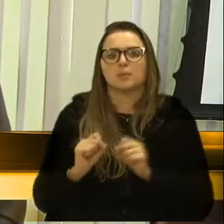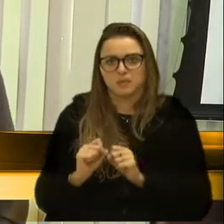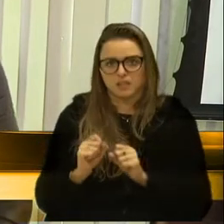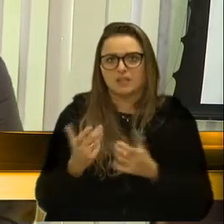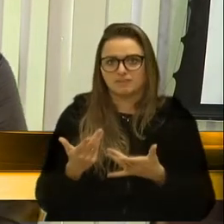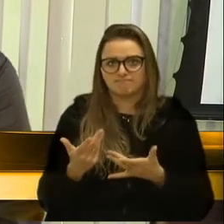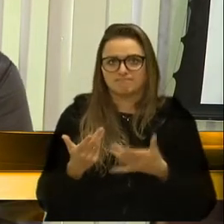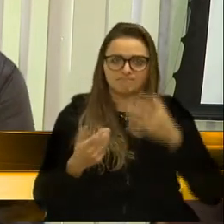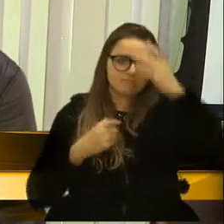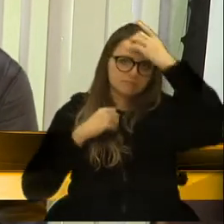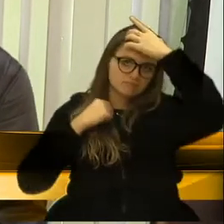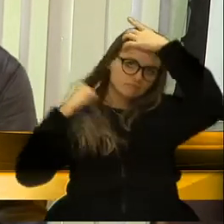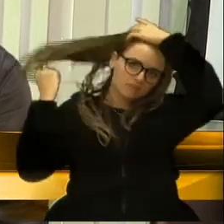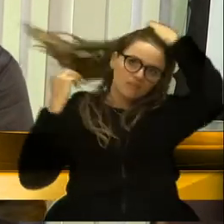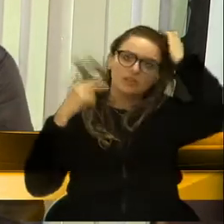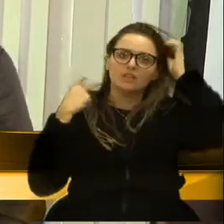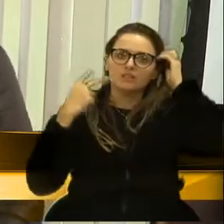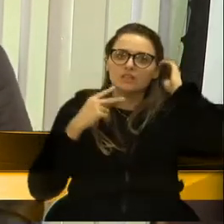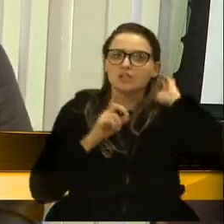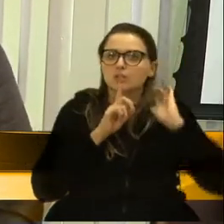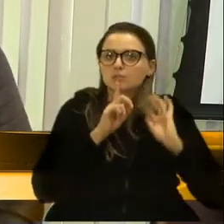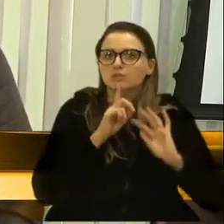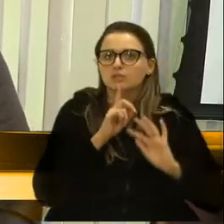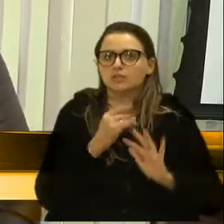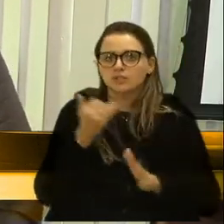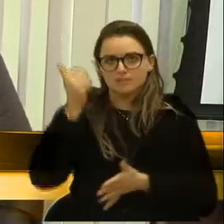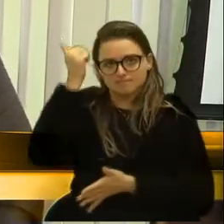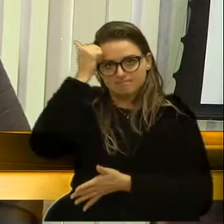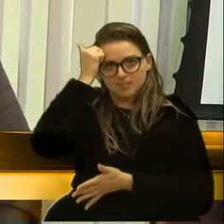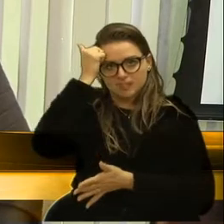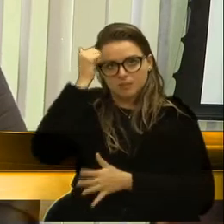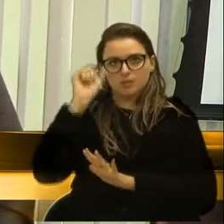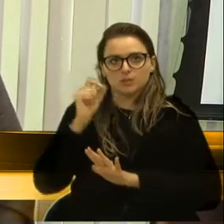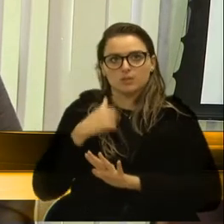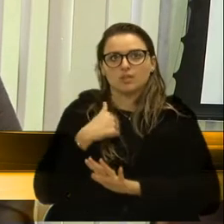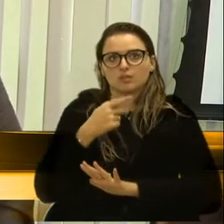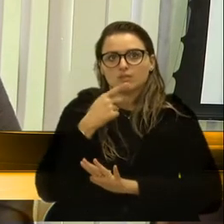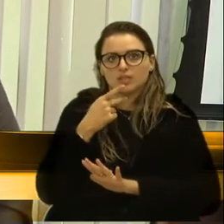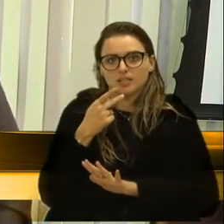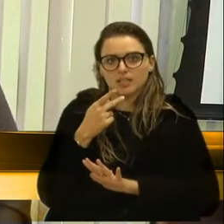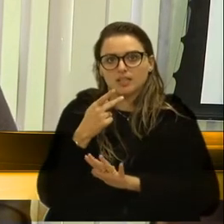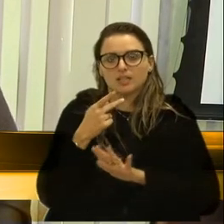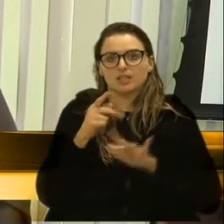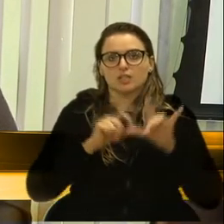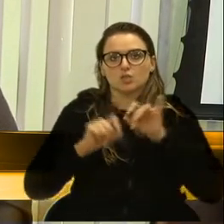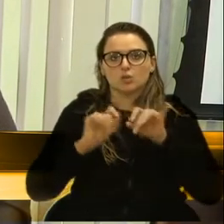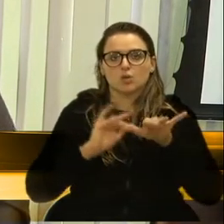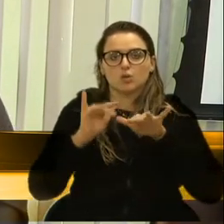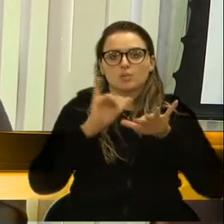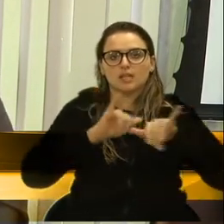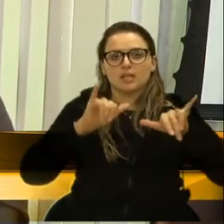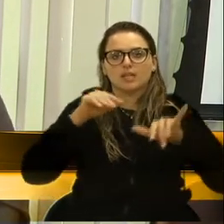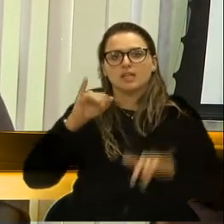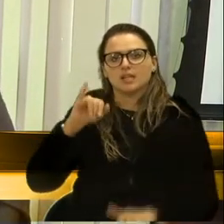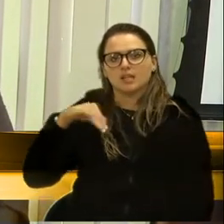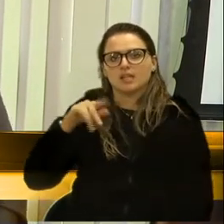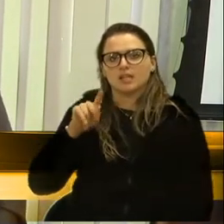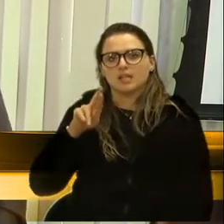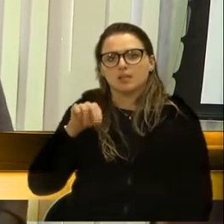vereador, também negou-se, mais uma vez, me arrependo do que falo ali, falei imprensa num todo, mas na forma de expressar,